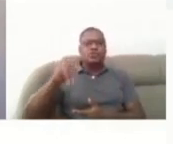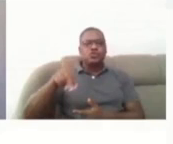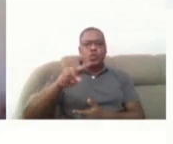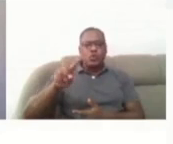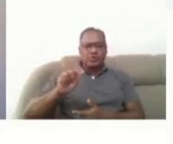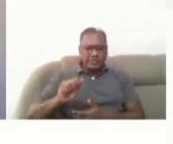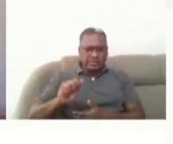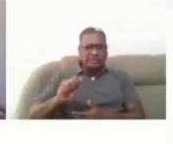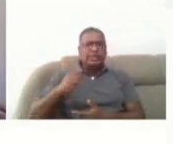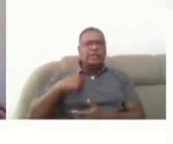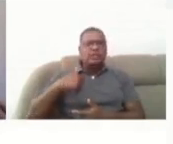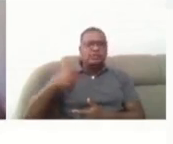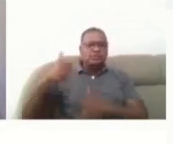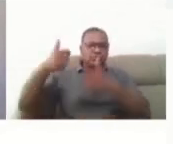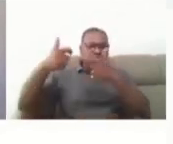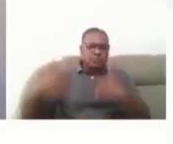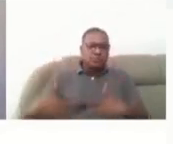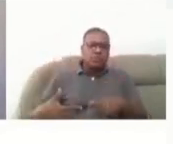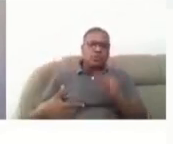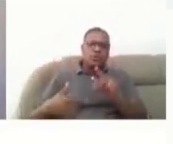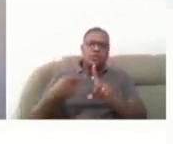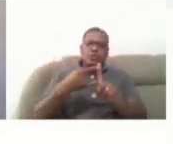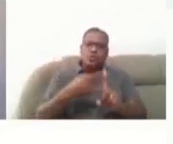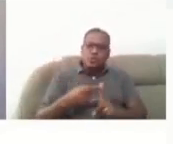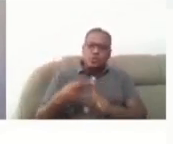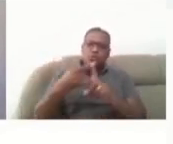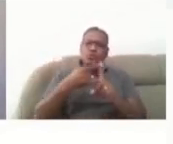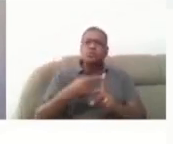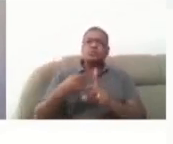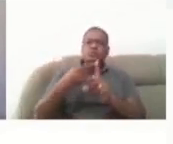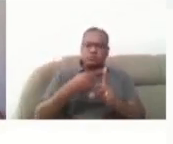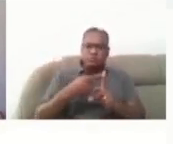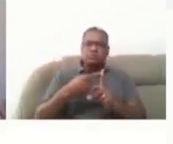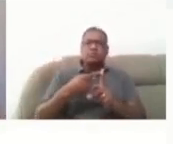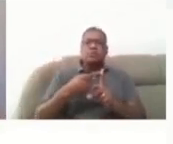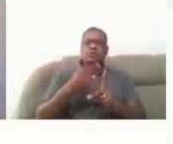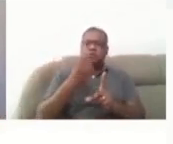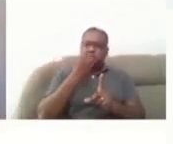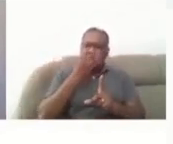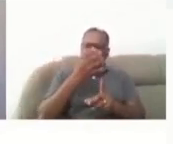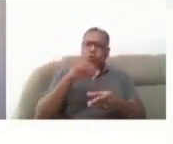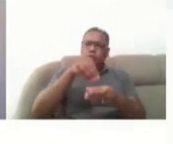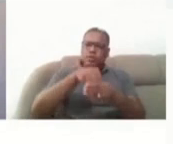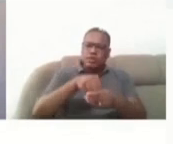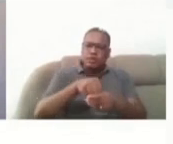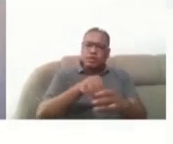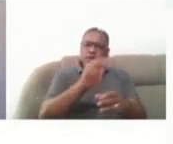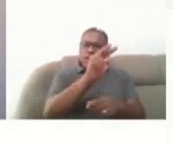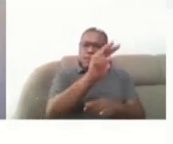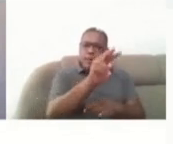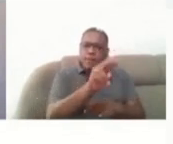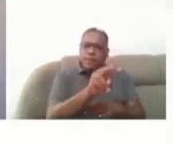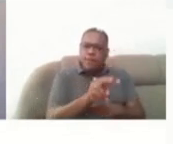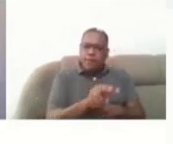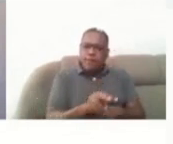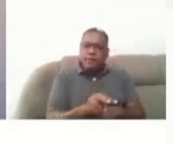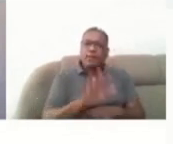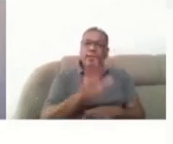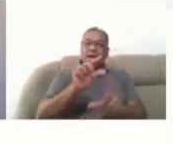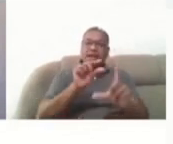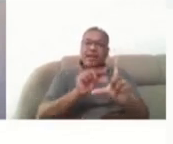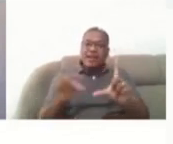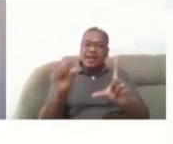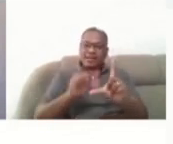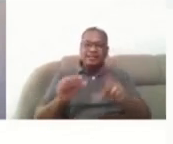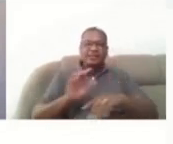ele traz um bom suporte de navegação para leitores de tela, mas as legendas precisam ser escritas manualmente por